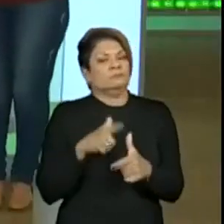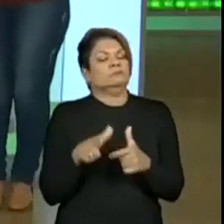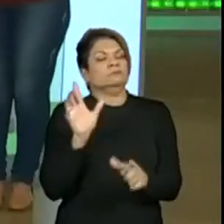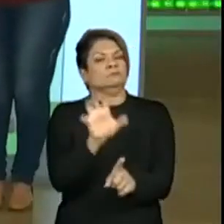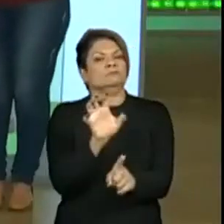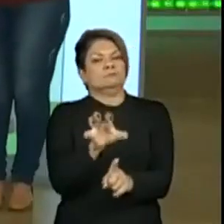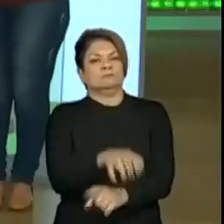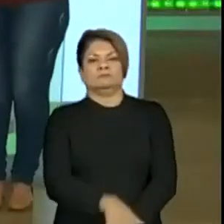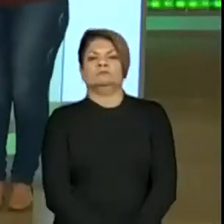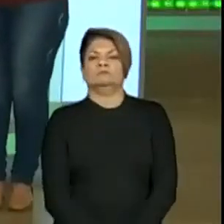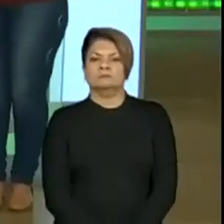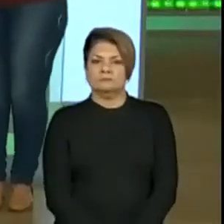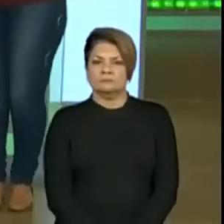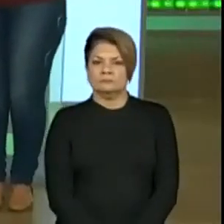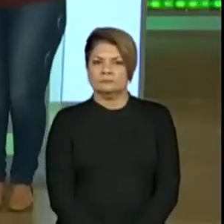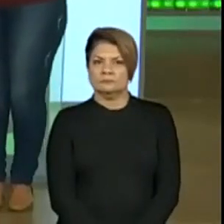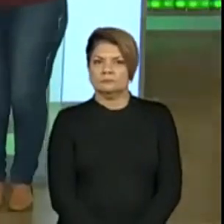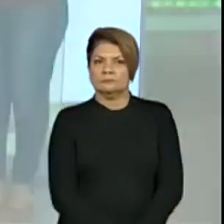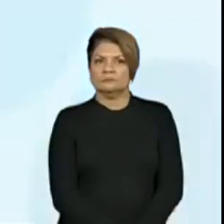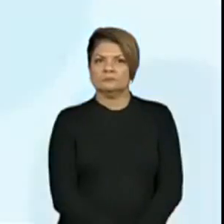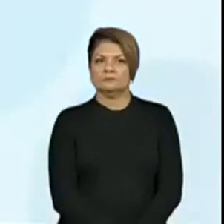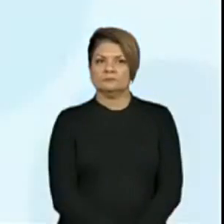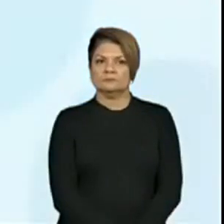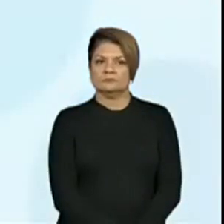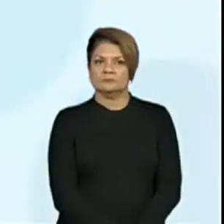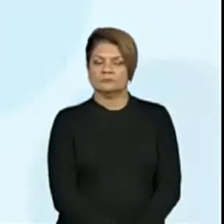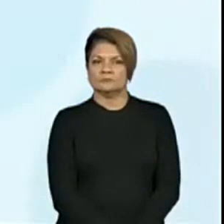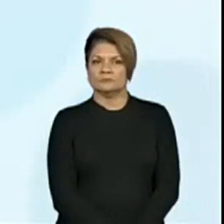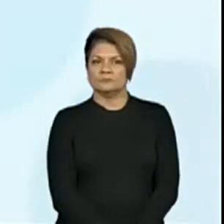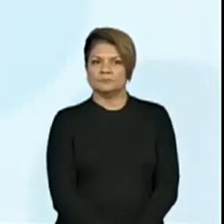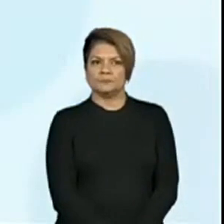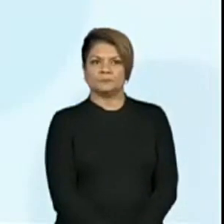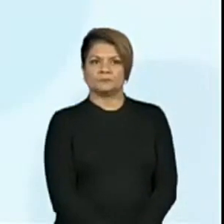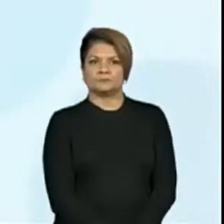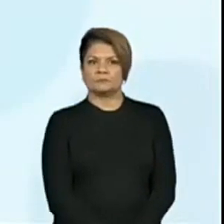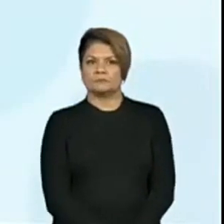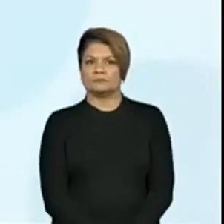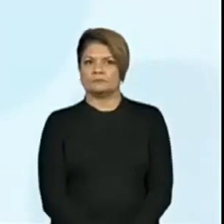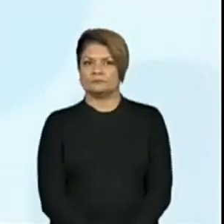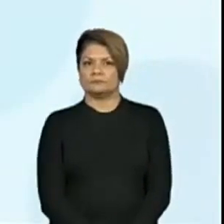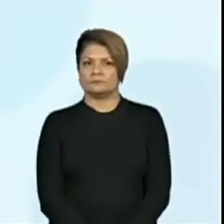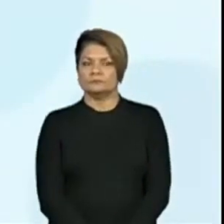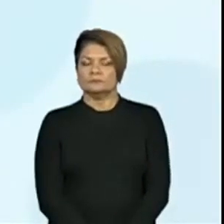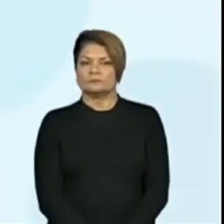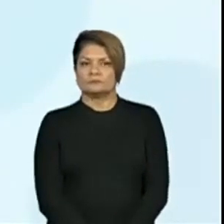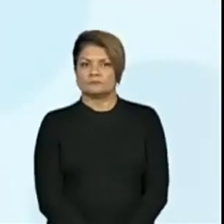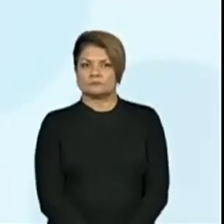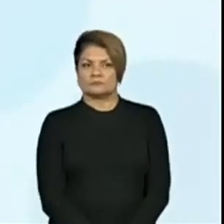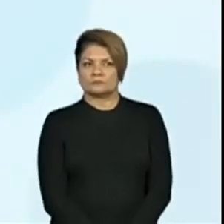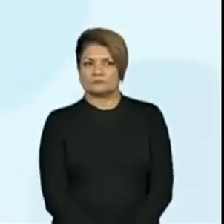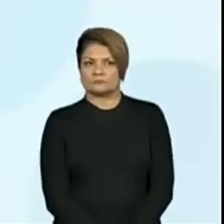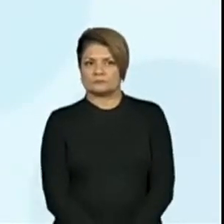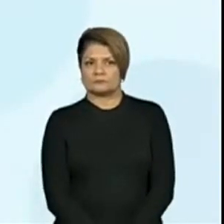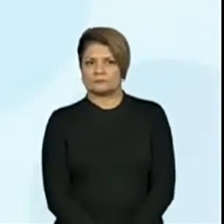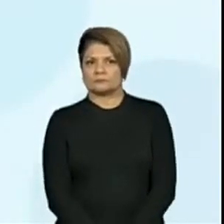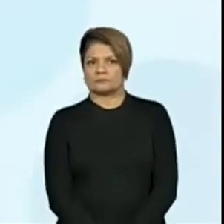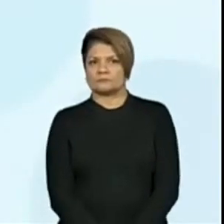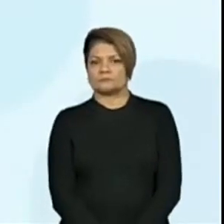Causar problemas. Então vamos lá. E a professora Ana Paula falou juntinho com a gente. Causar problemas. Causar.